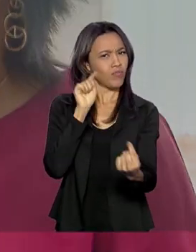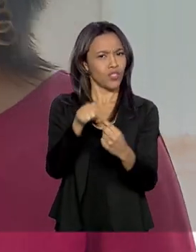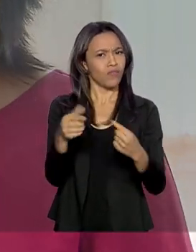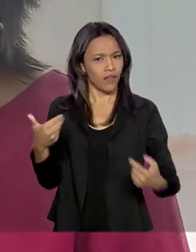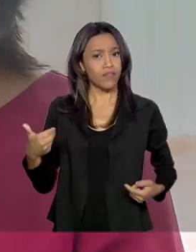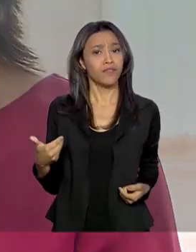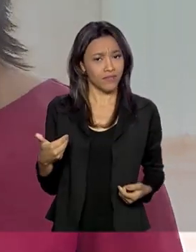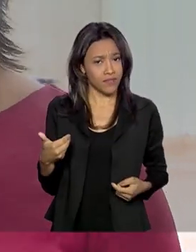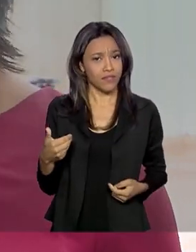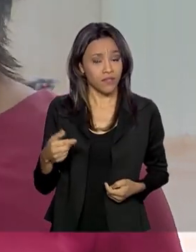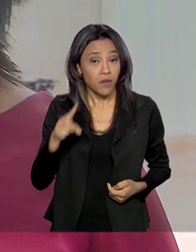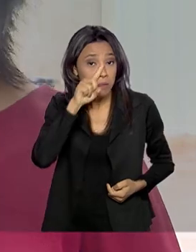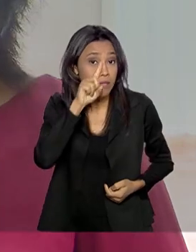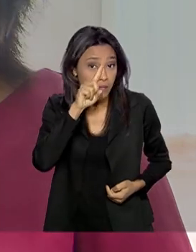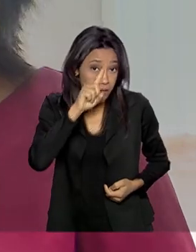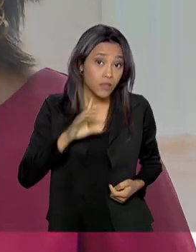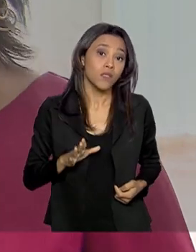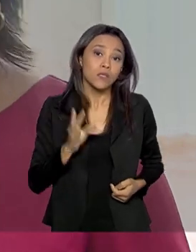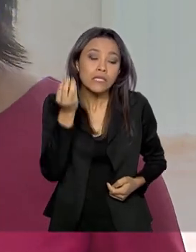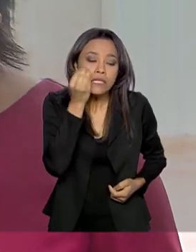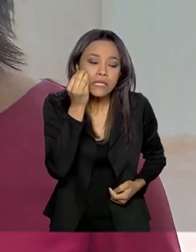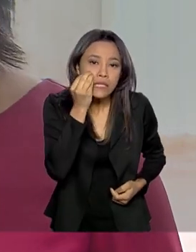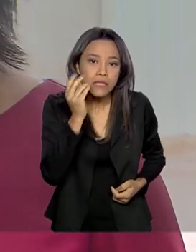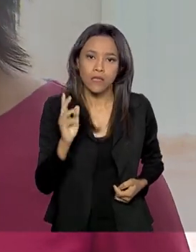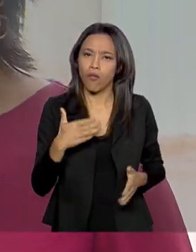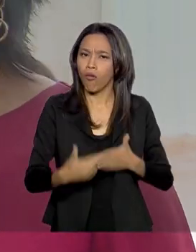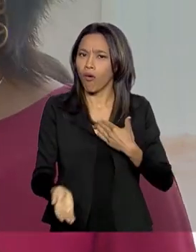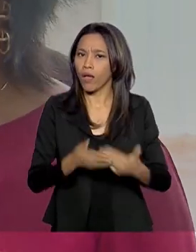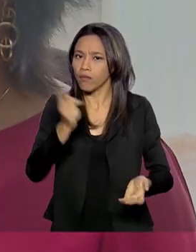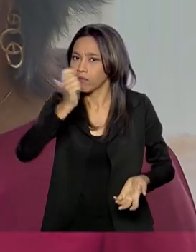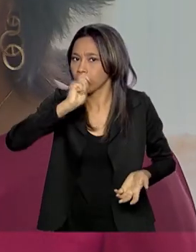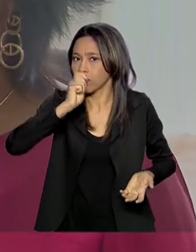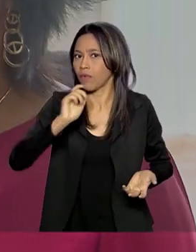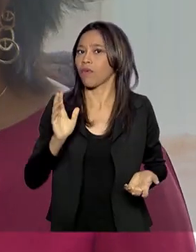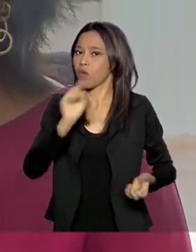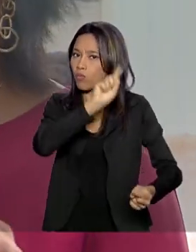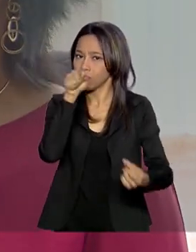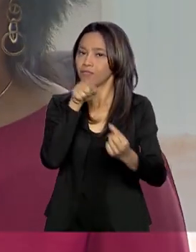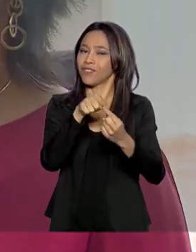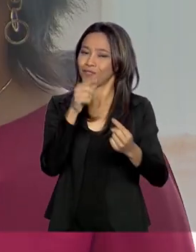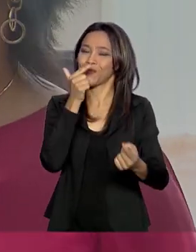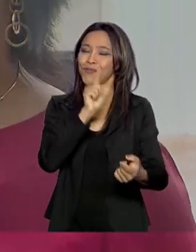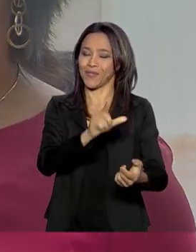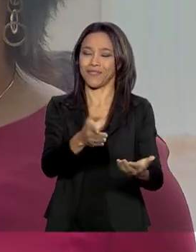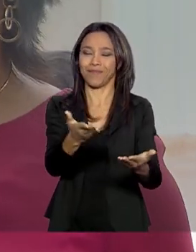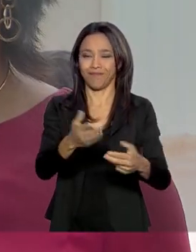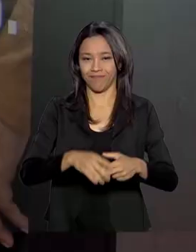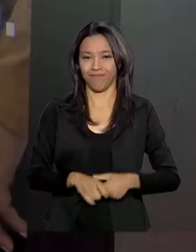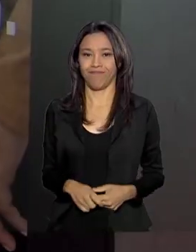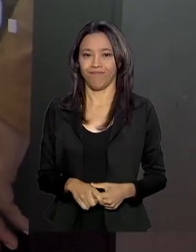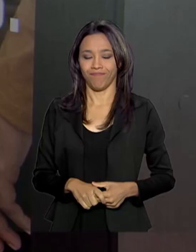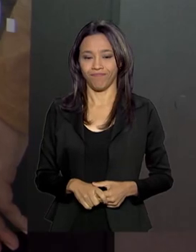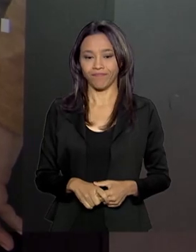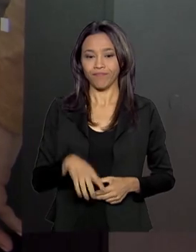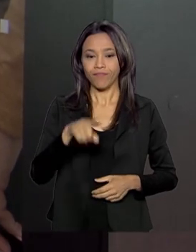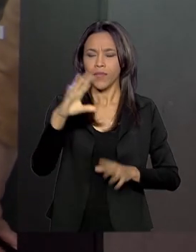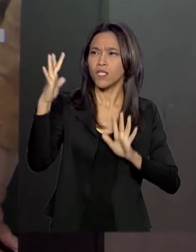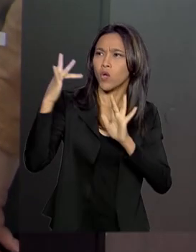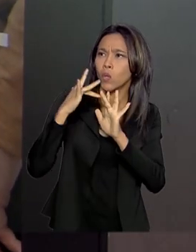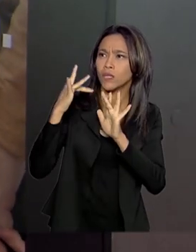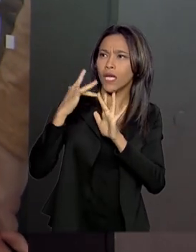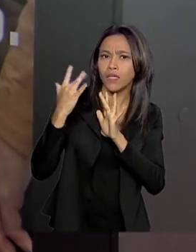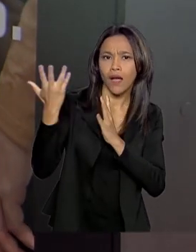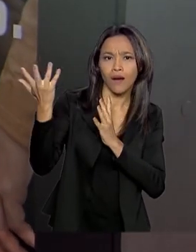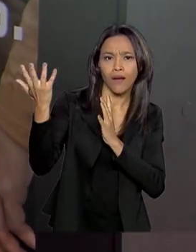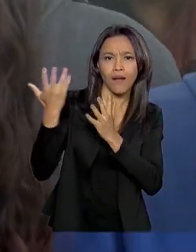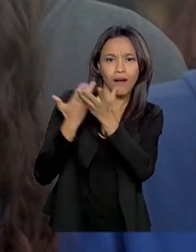sobre os riscos de se experimentar qualquer tipo de droga. E o objetivo foi alcançado. A interação com